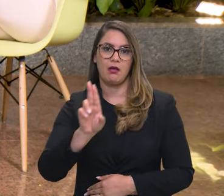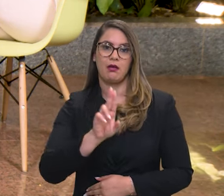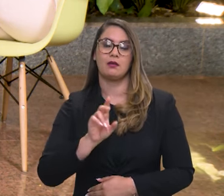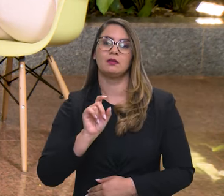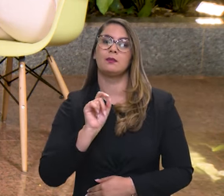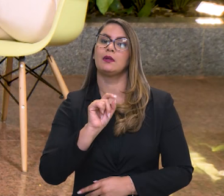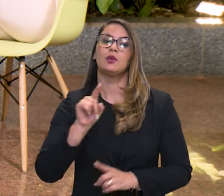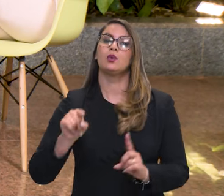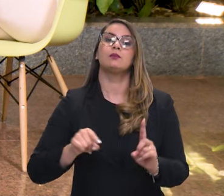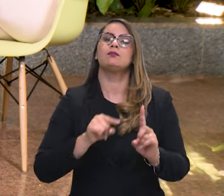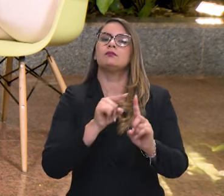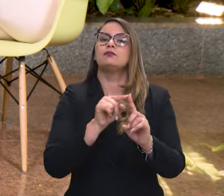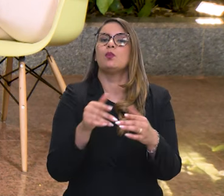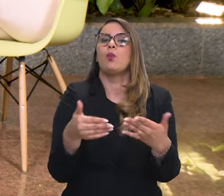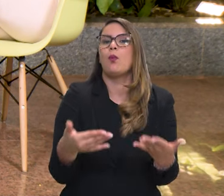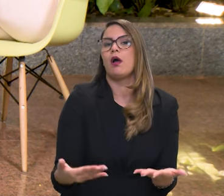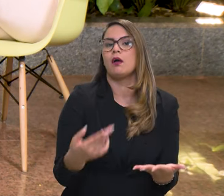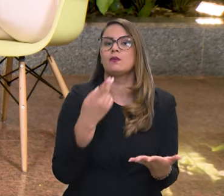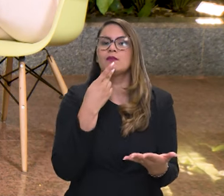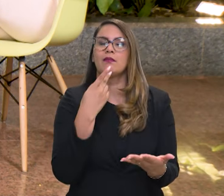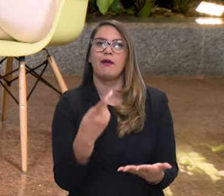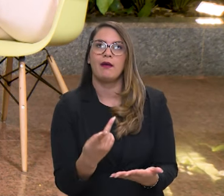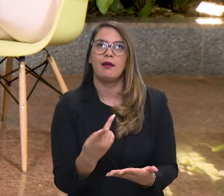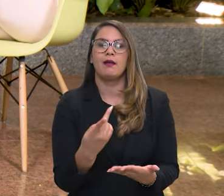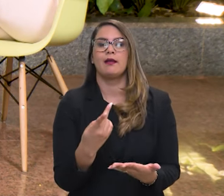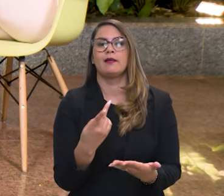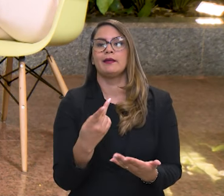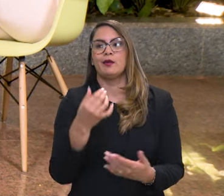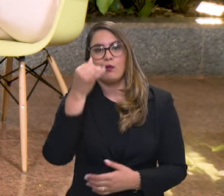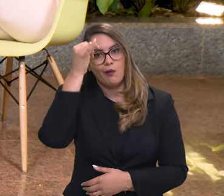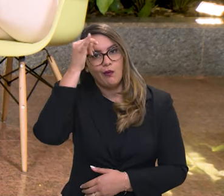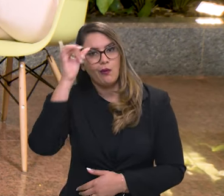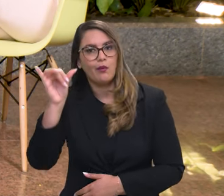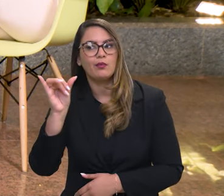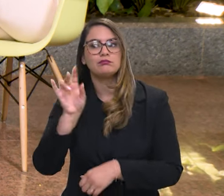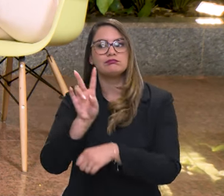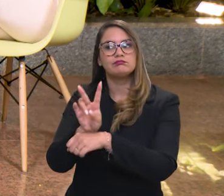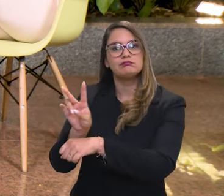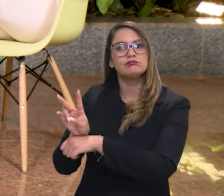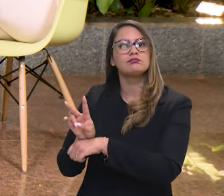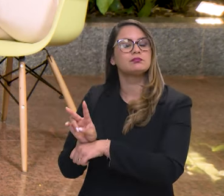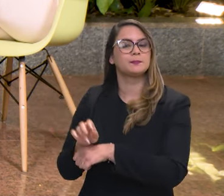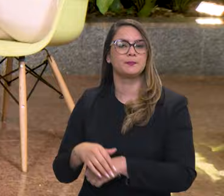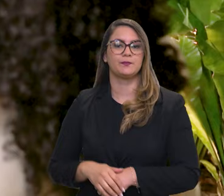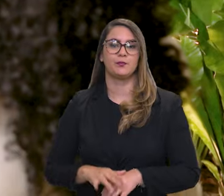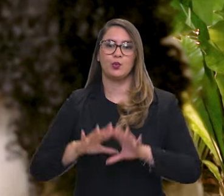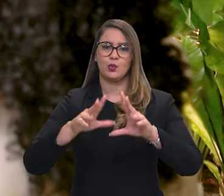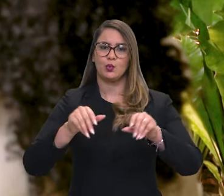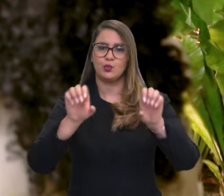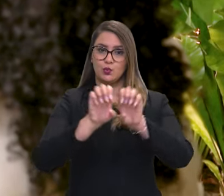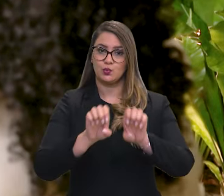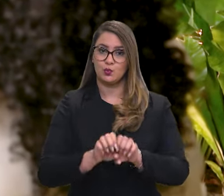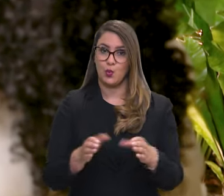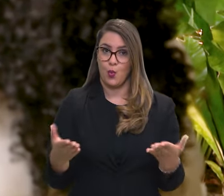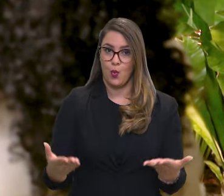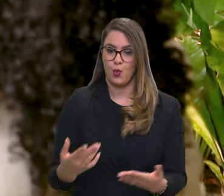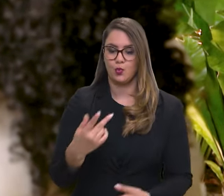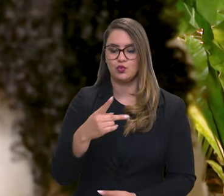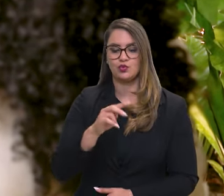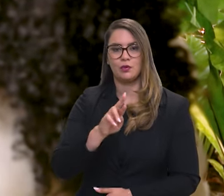quando a gente fala então de combate, de prevenção? Toda a estrutura que a gente tem hoje do Previo Fogo, o prédio,